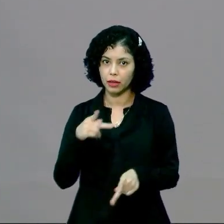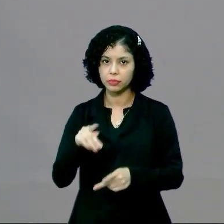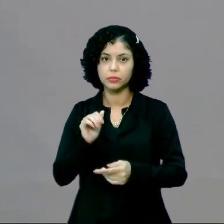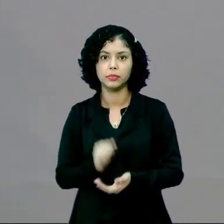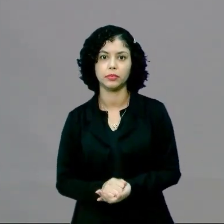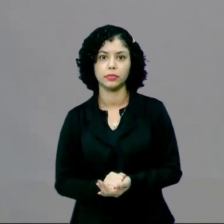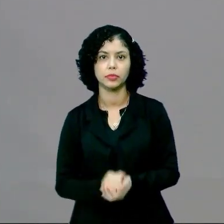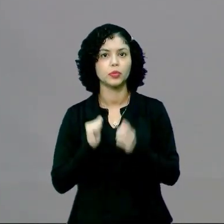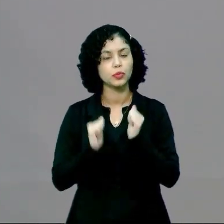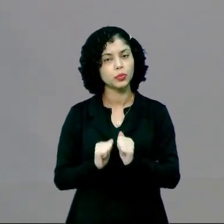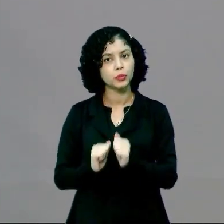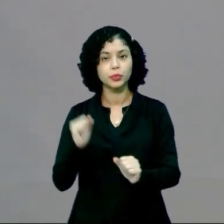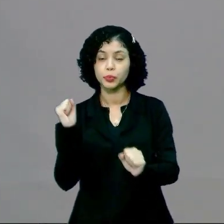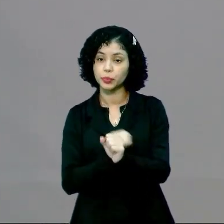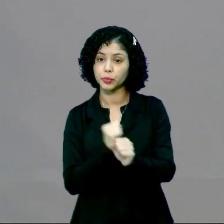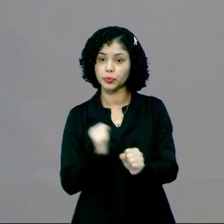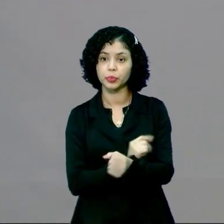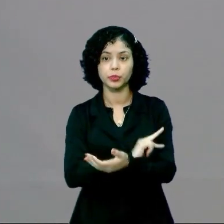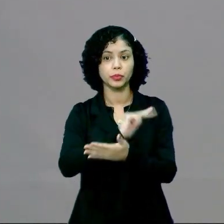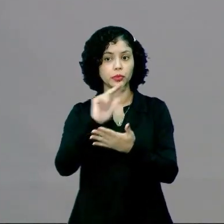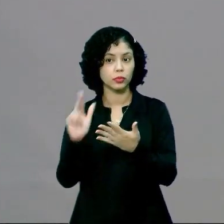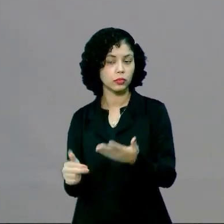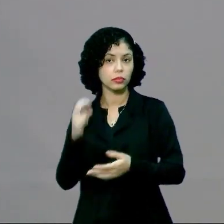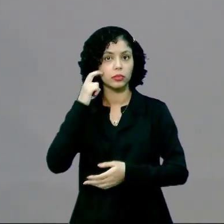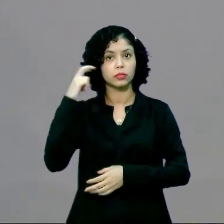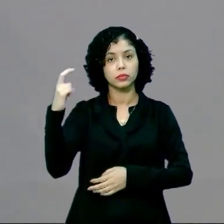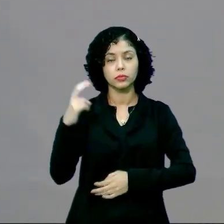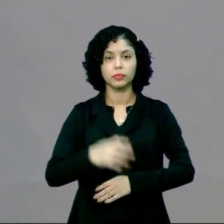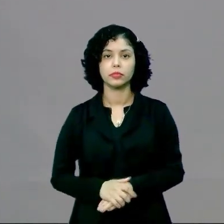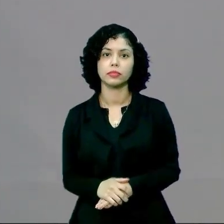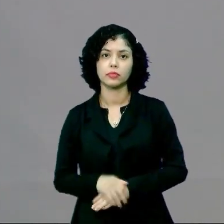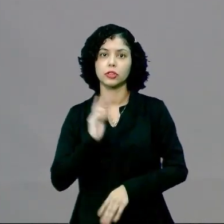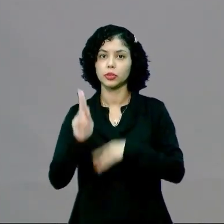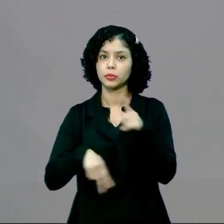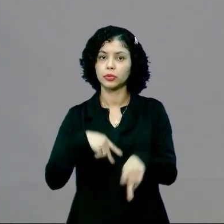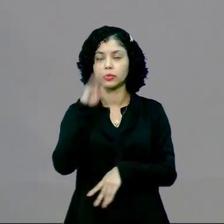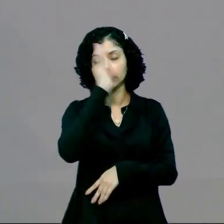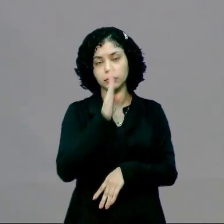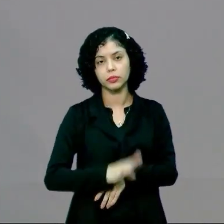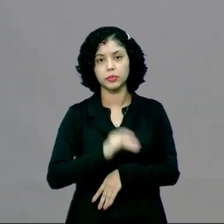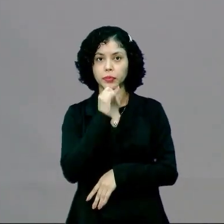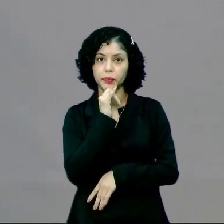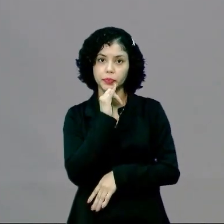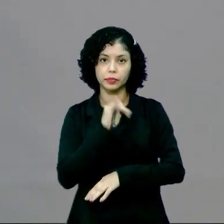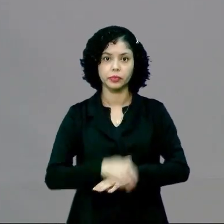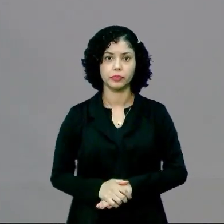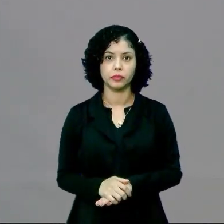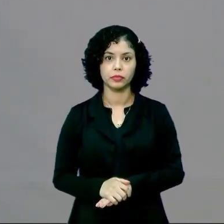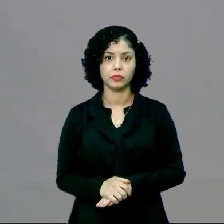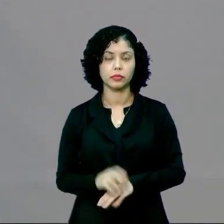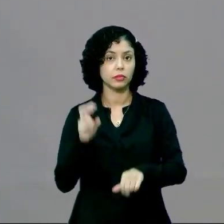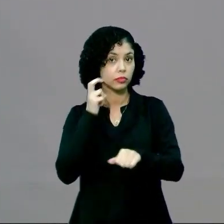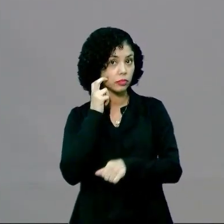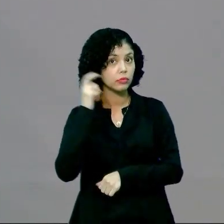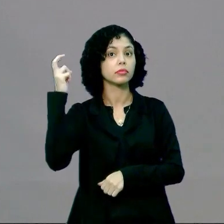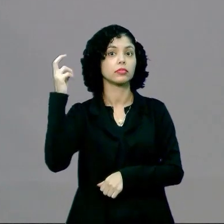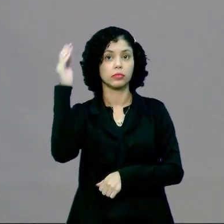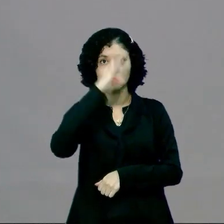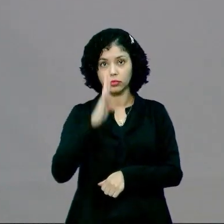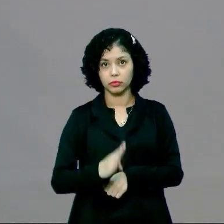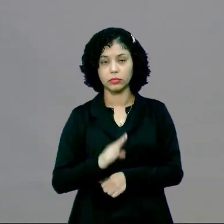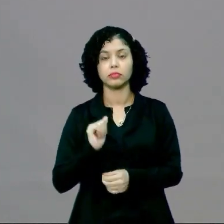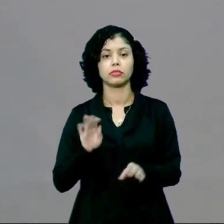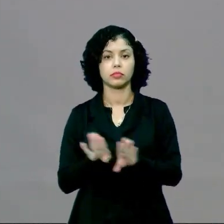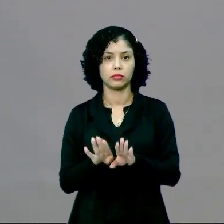ele pode ser constituído de inúmeras culturas. O povo brasileiro, por exemplo, tem a cultura brasileira